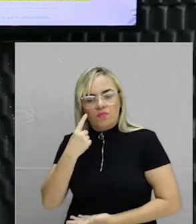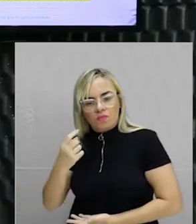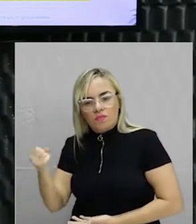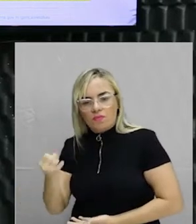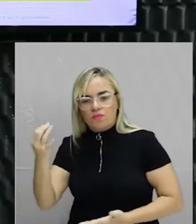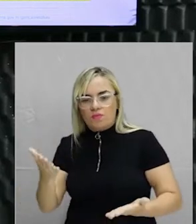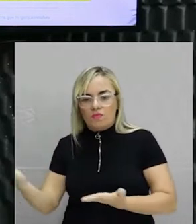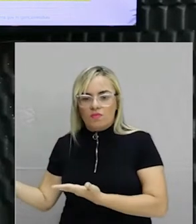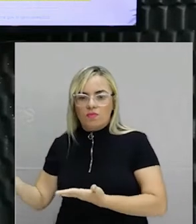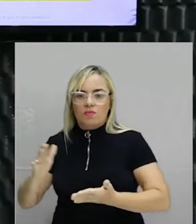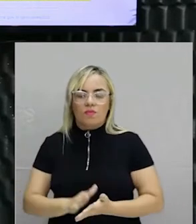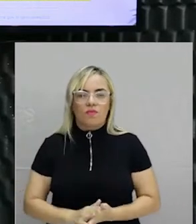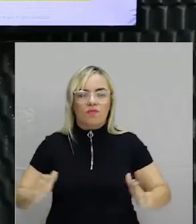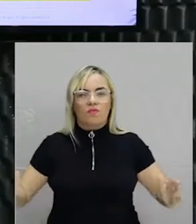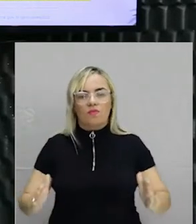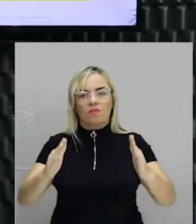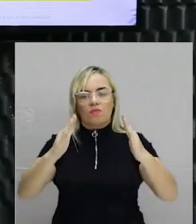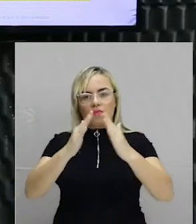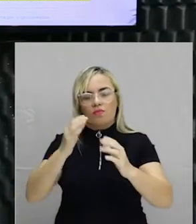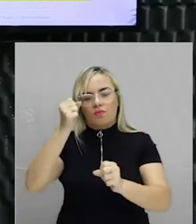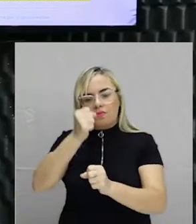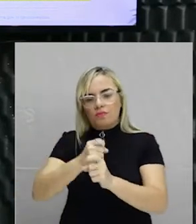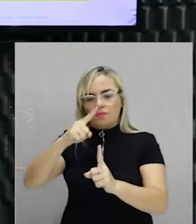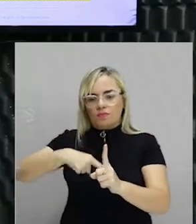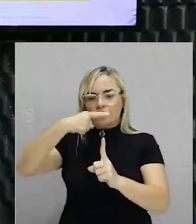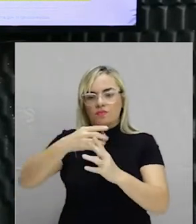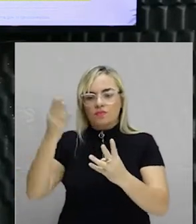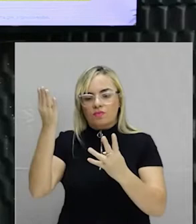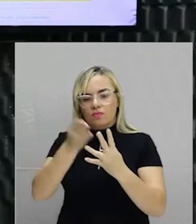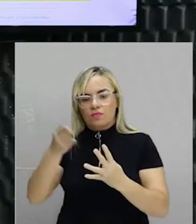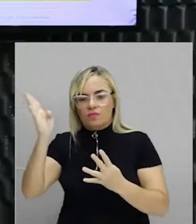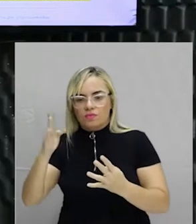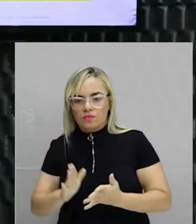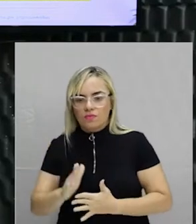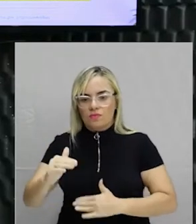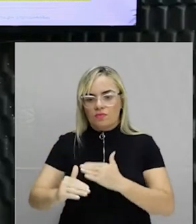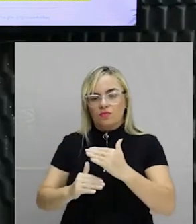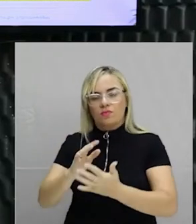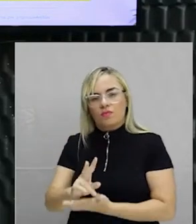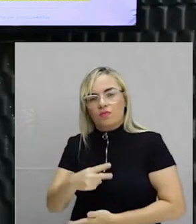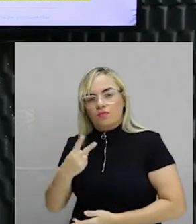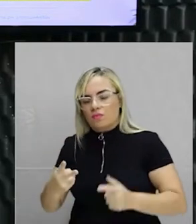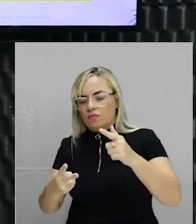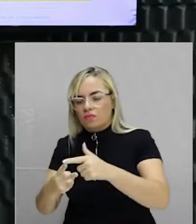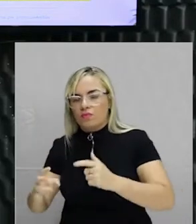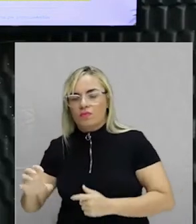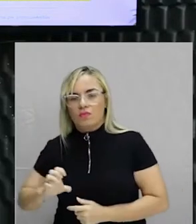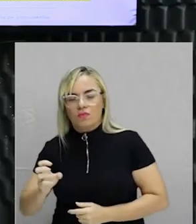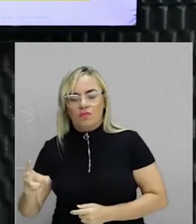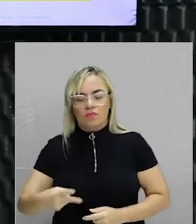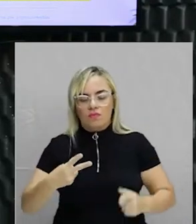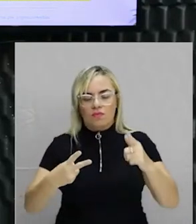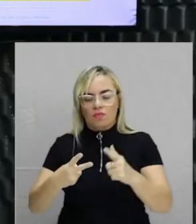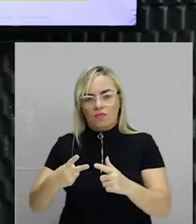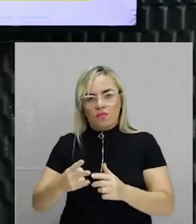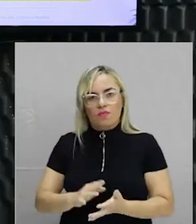Isso aqui é um exemplo típico de uma igreja barroca brasileira. Se desenvolveu em duas áreas específicas. Áreas mais ricas e áreas mais